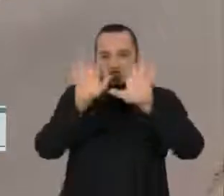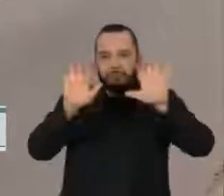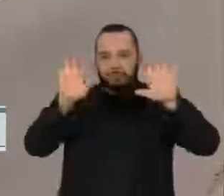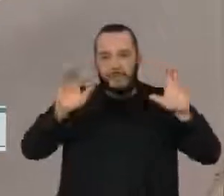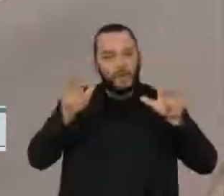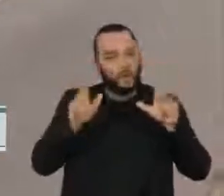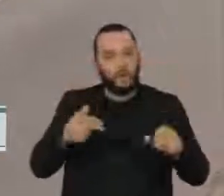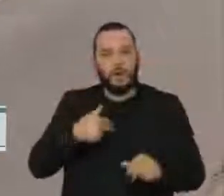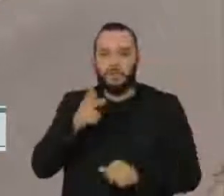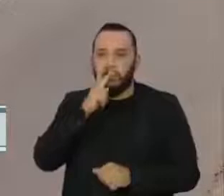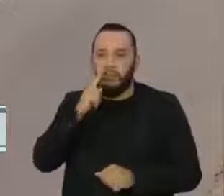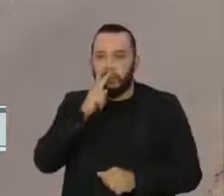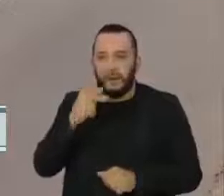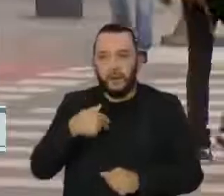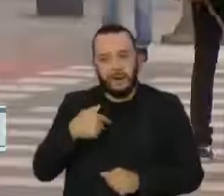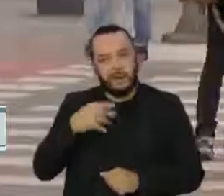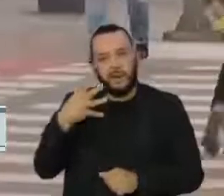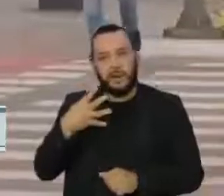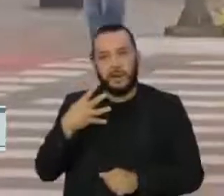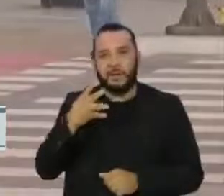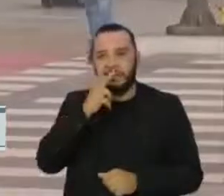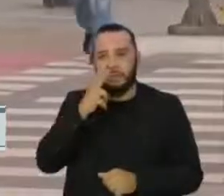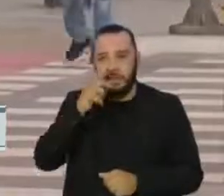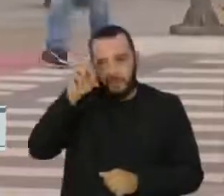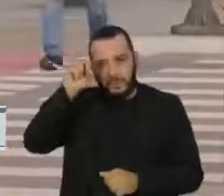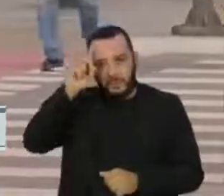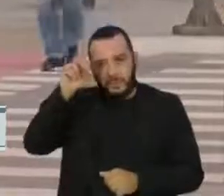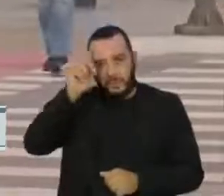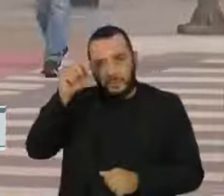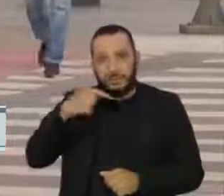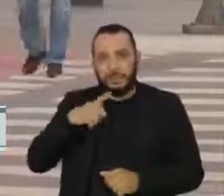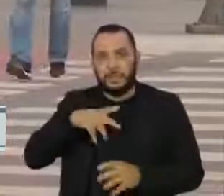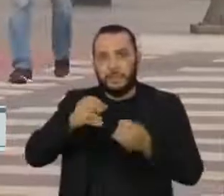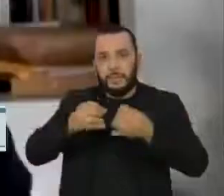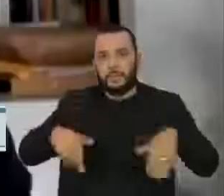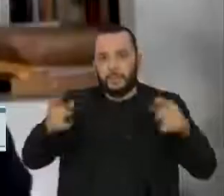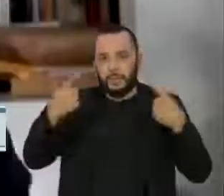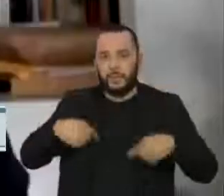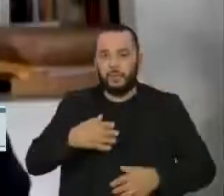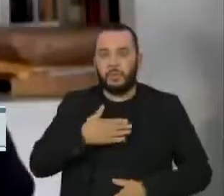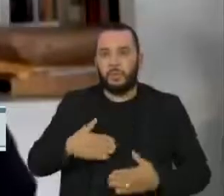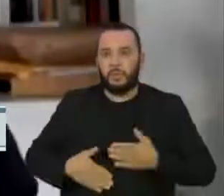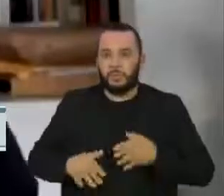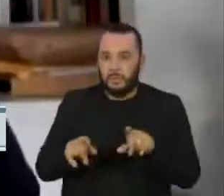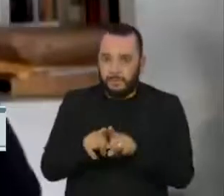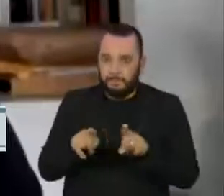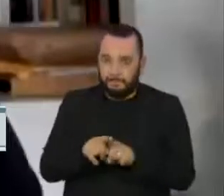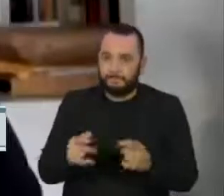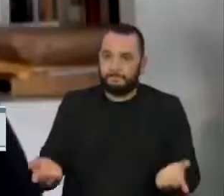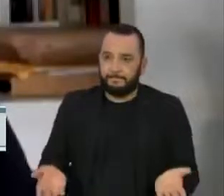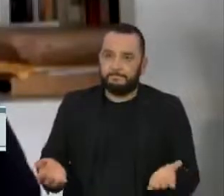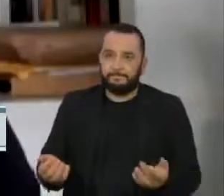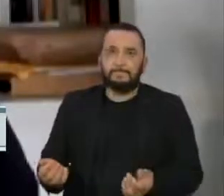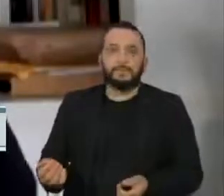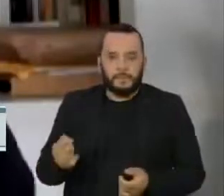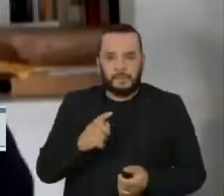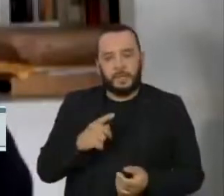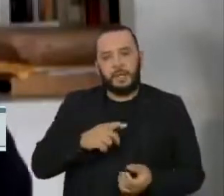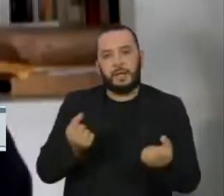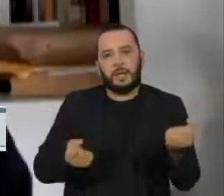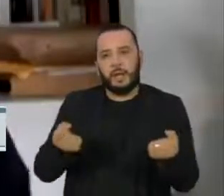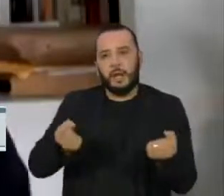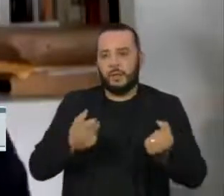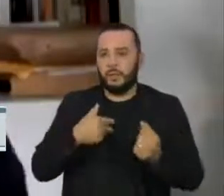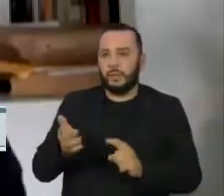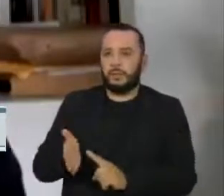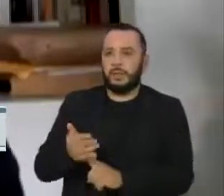fumar 4 cigarros por dia. Mas há outros impactos para a saúde. A melhoria da tecnologia virtual, ela